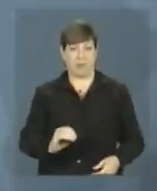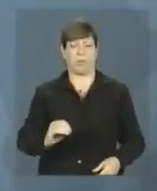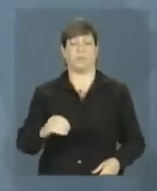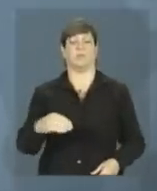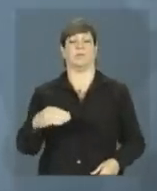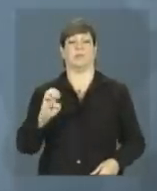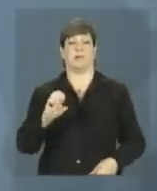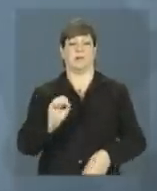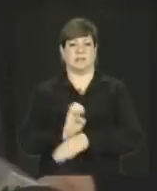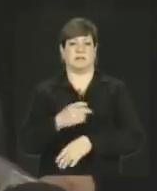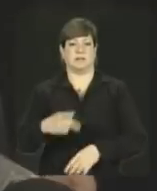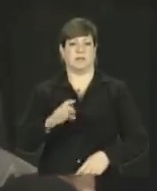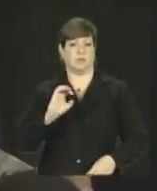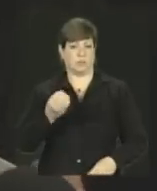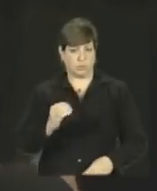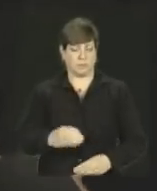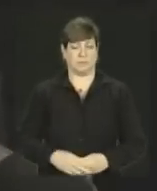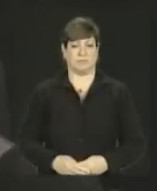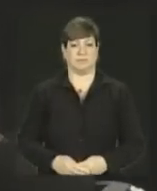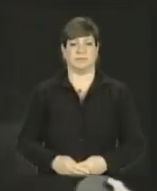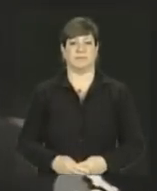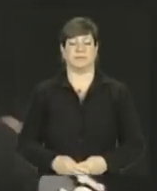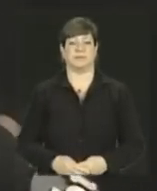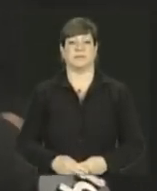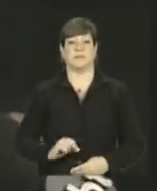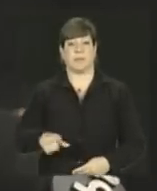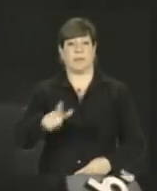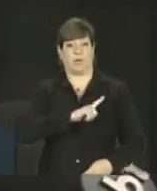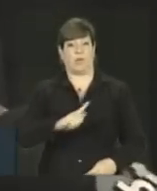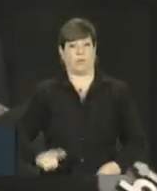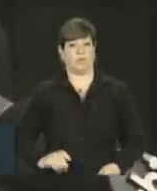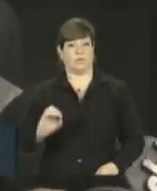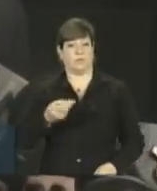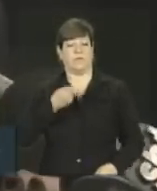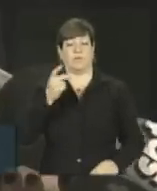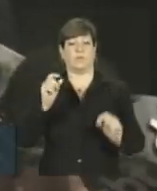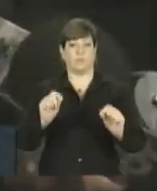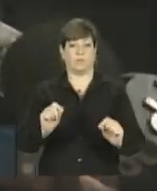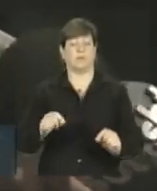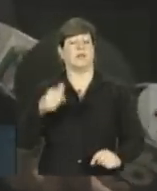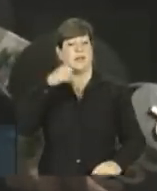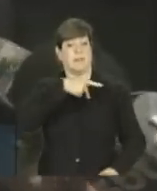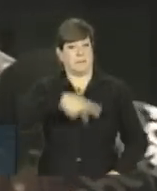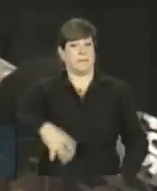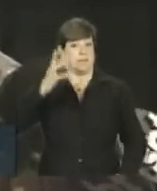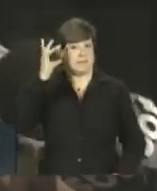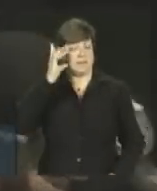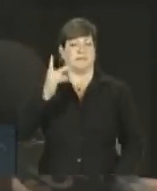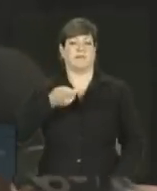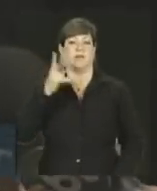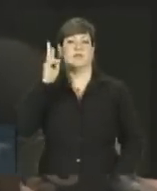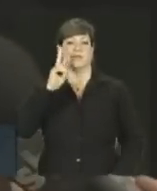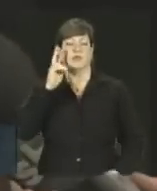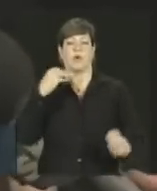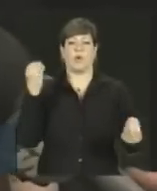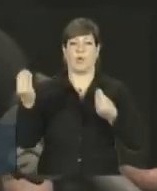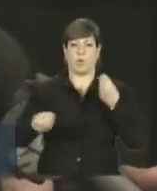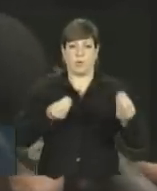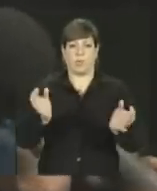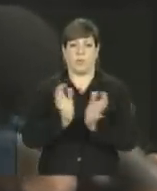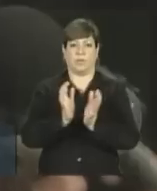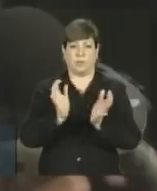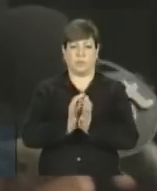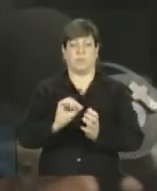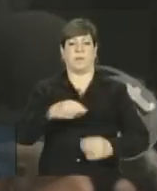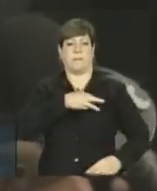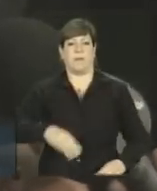Grande do Sul. Para a presidenta, a viagem é a pertinência e a correção das colocações feitas pelo ministro Aldo em nome